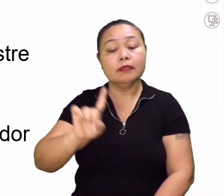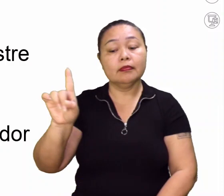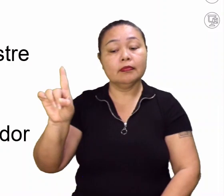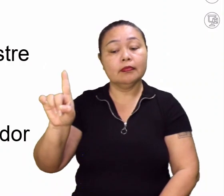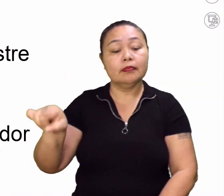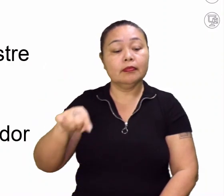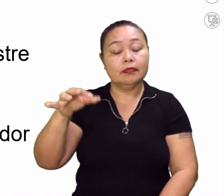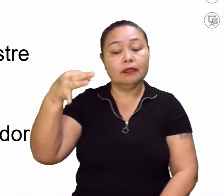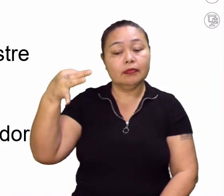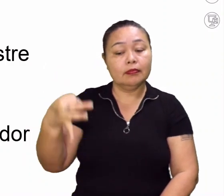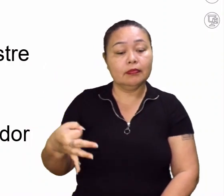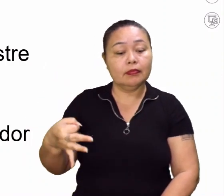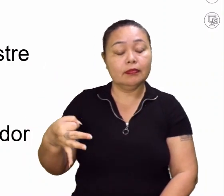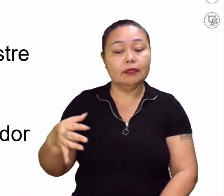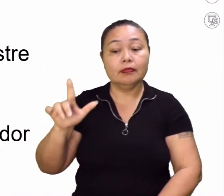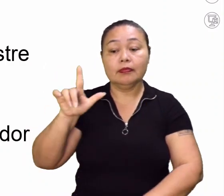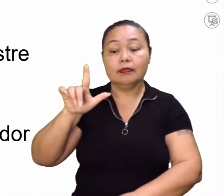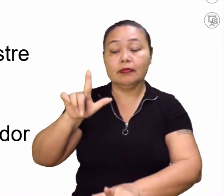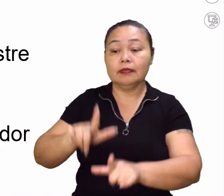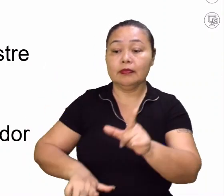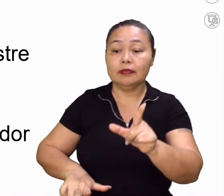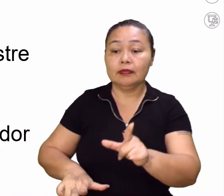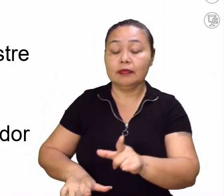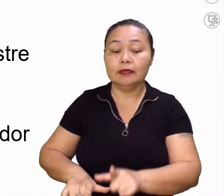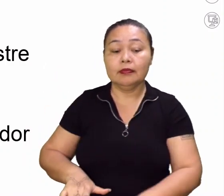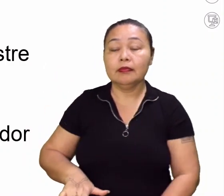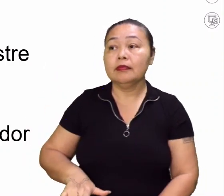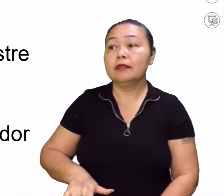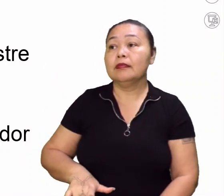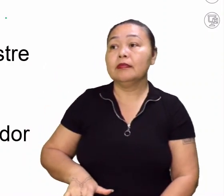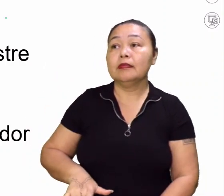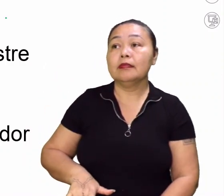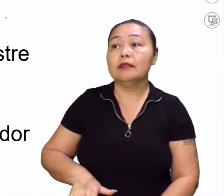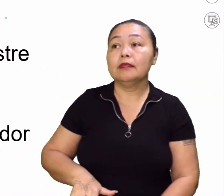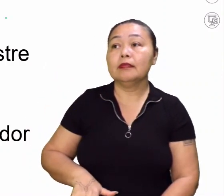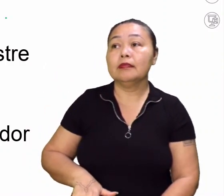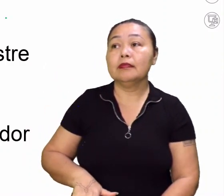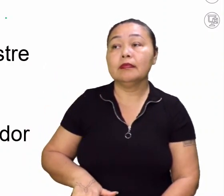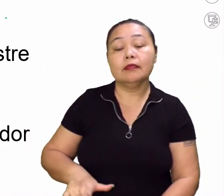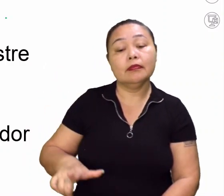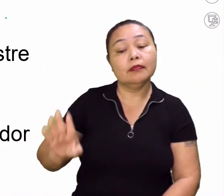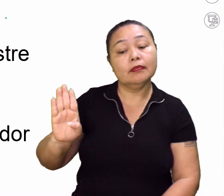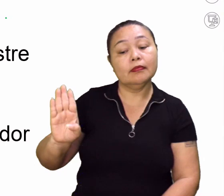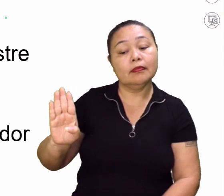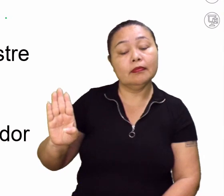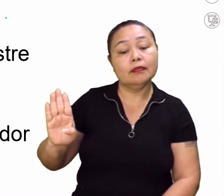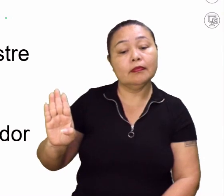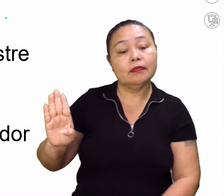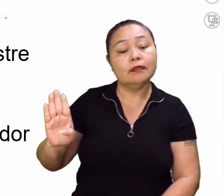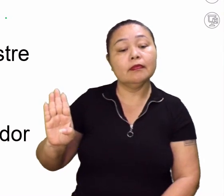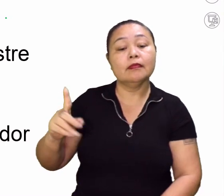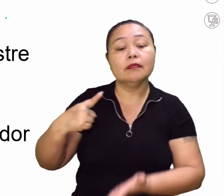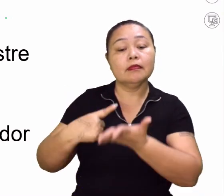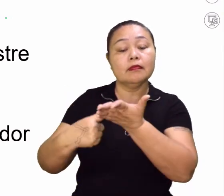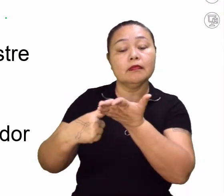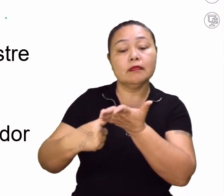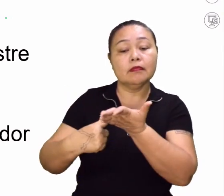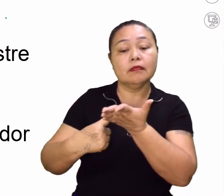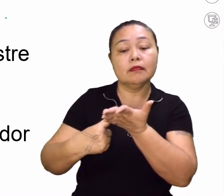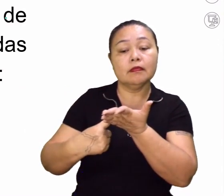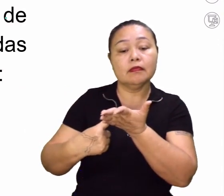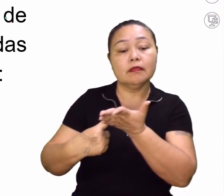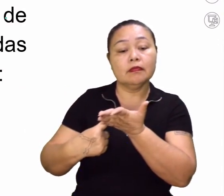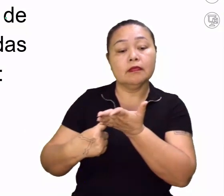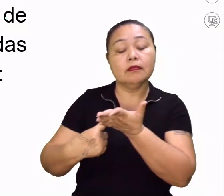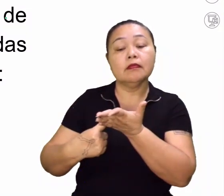Alternativa correta é a nossa alternativa B, a combinação. O está pedindo a